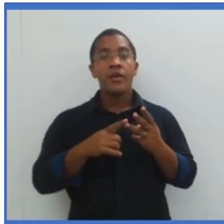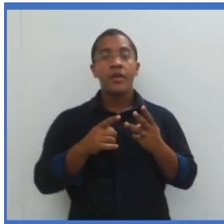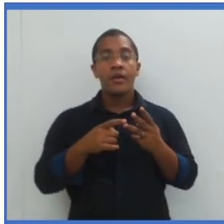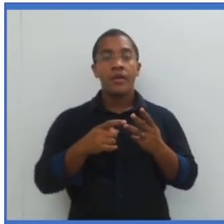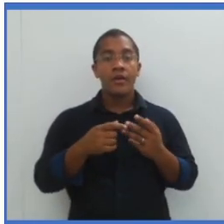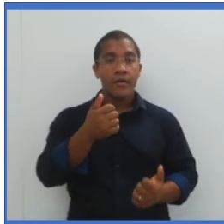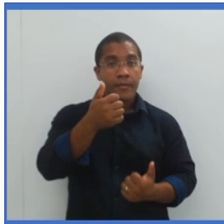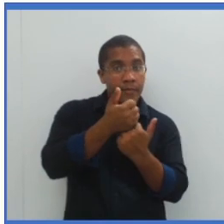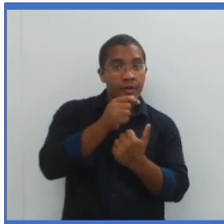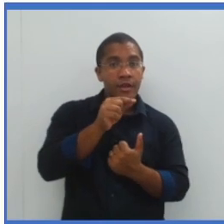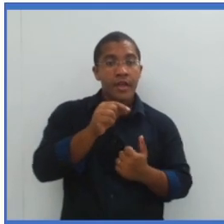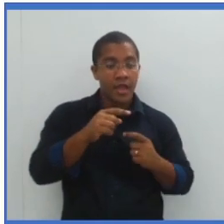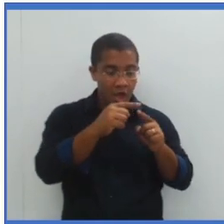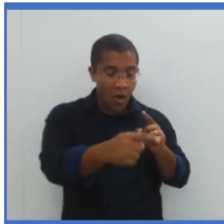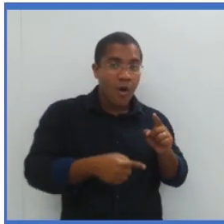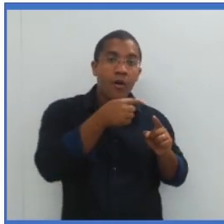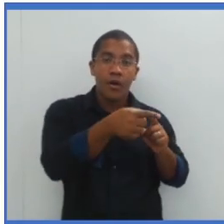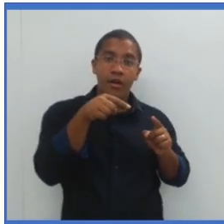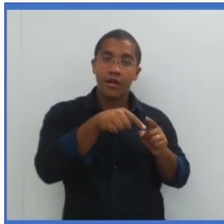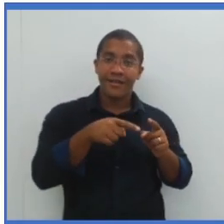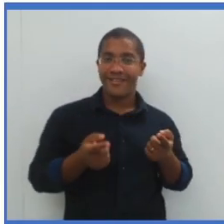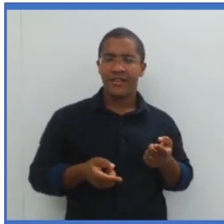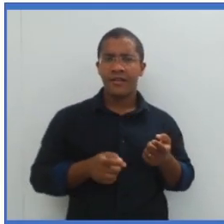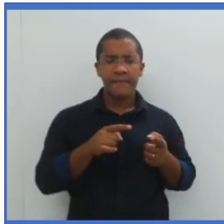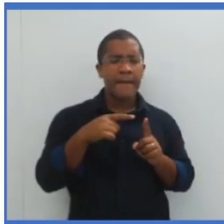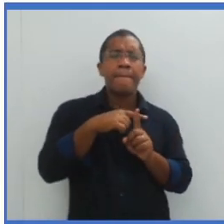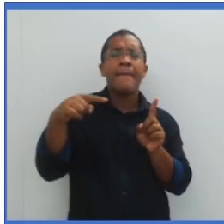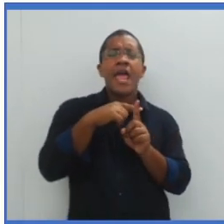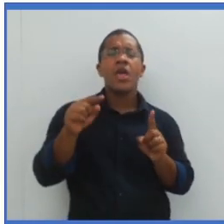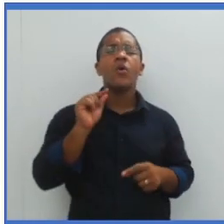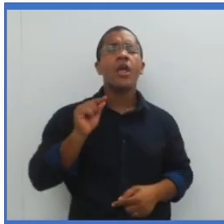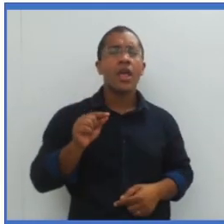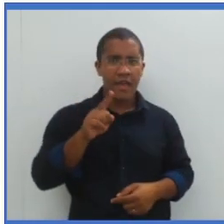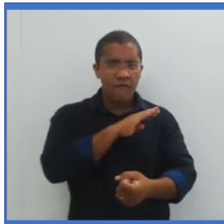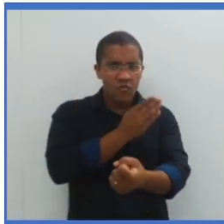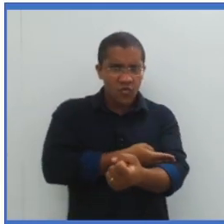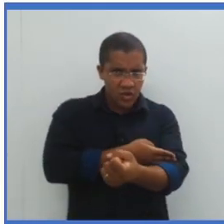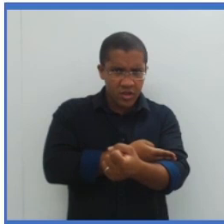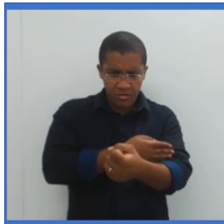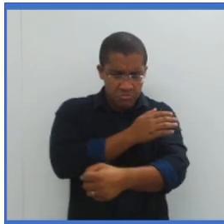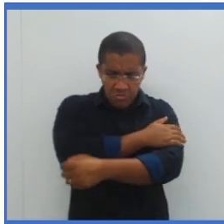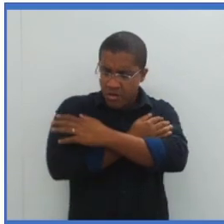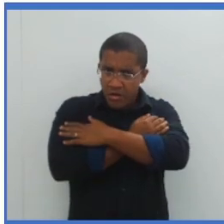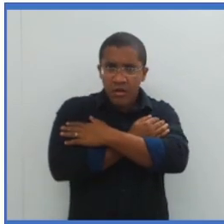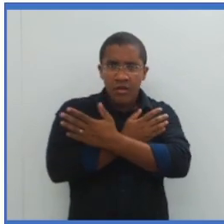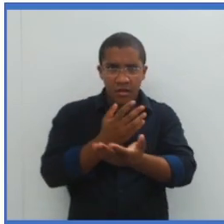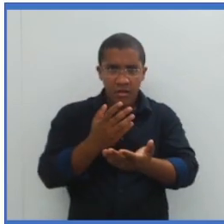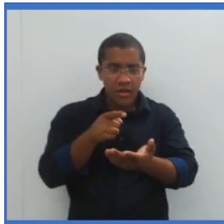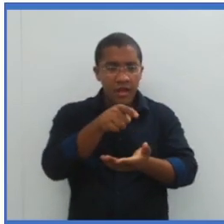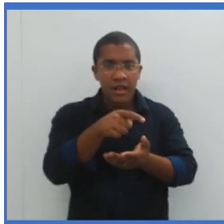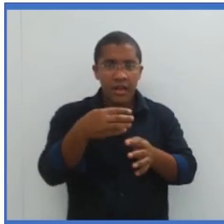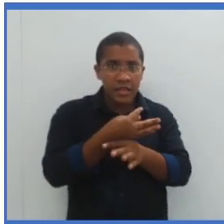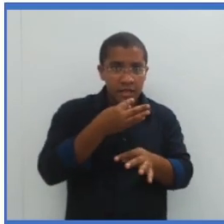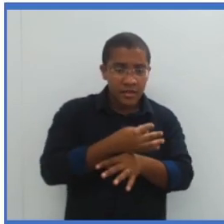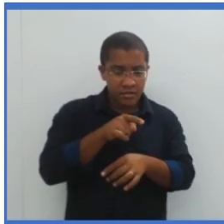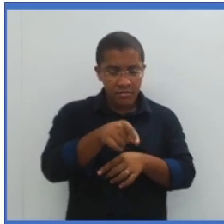o apoio, a roda do carro de mão. Quem está no meio, é a força potente, é a força resistente ou